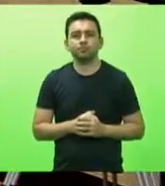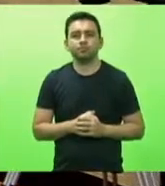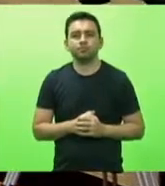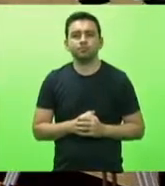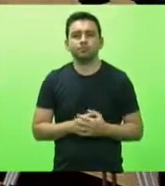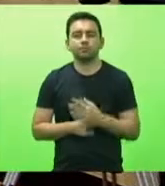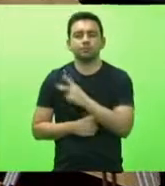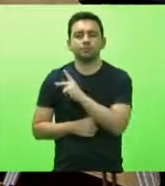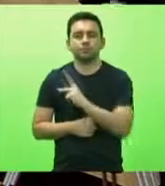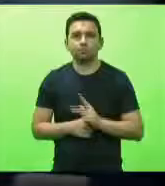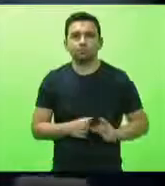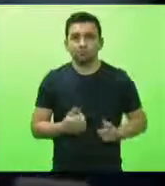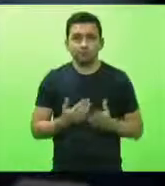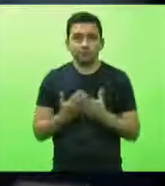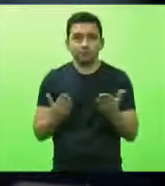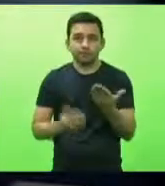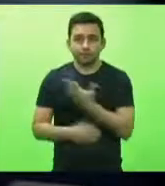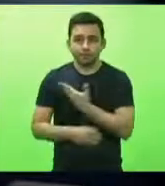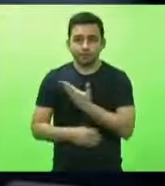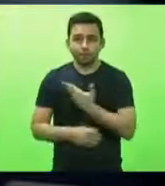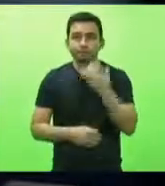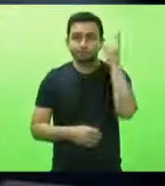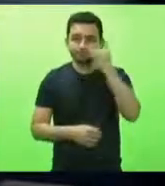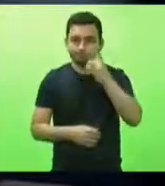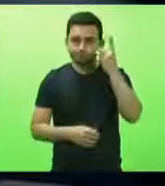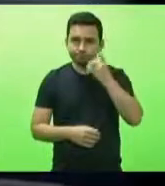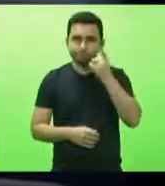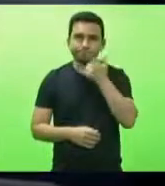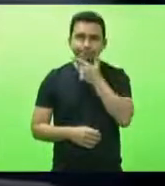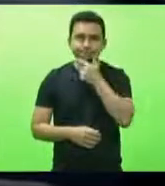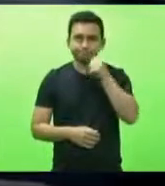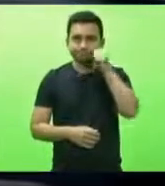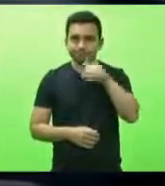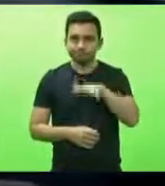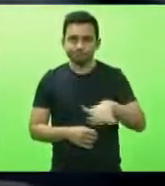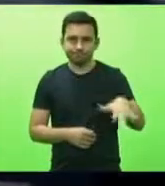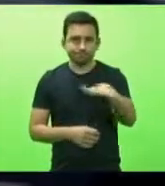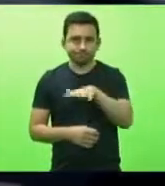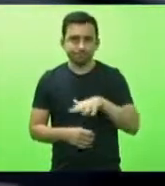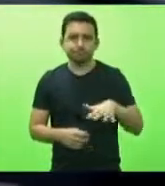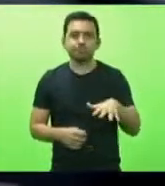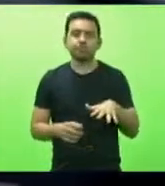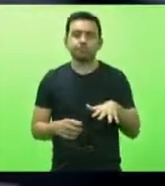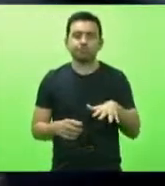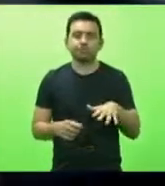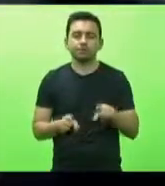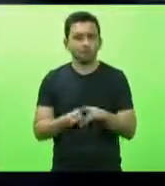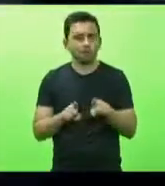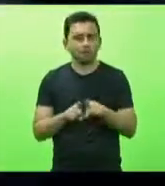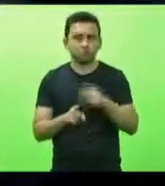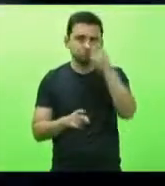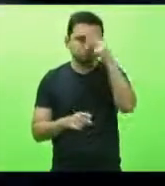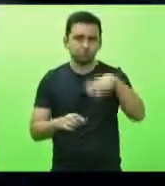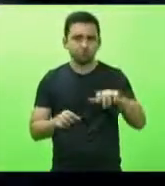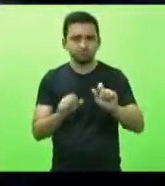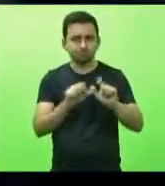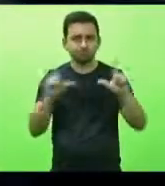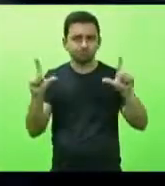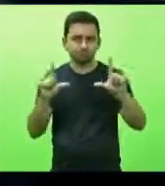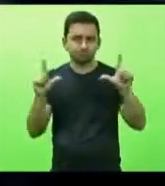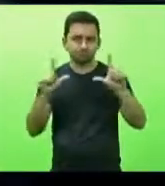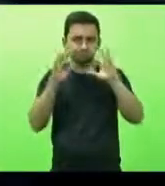Presidente, colegas deputados e deputadas, e a todos que nos acompanham pela TV A,